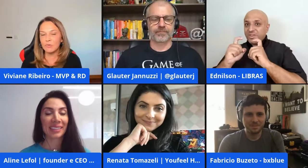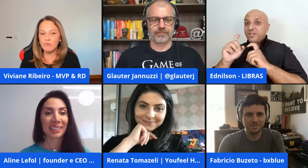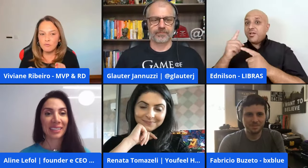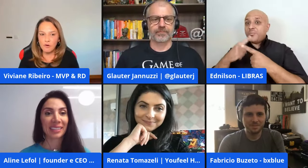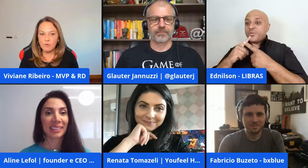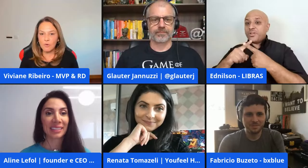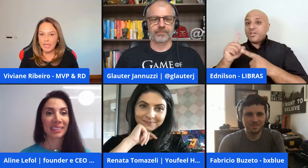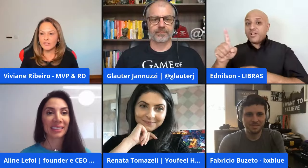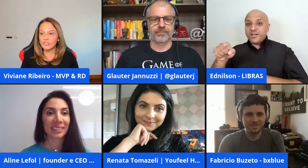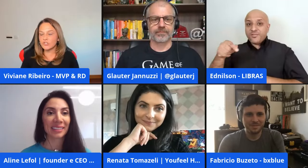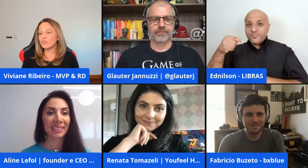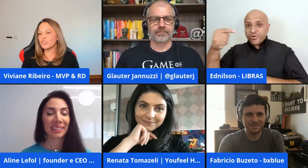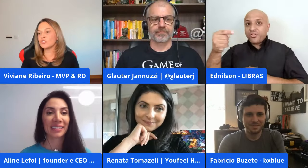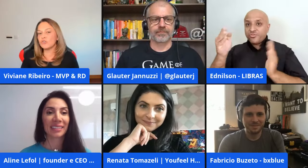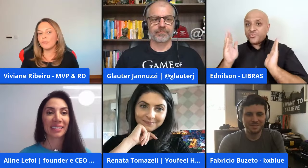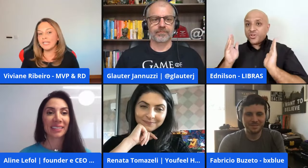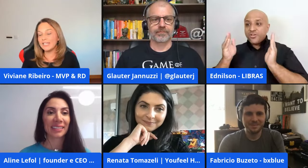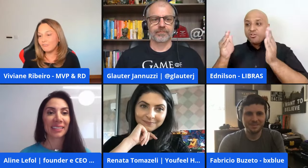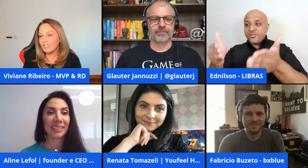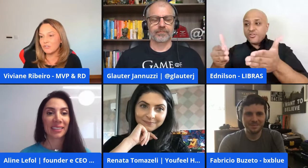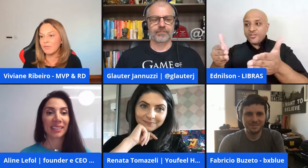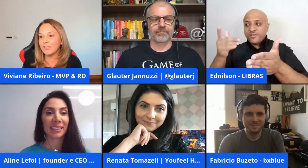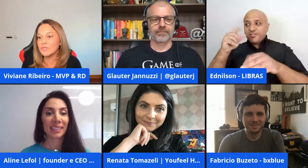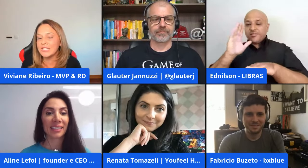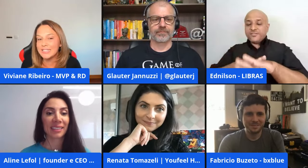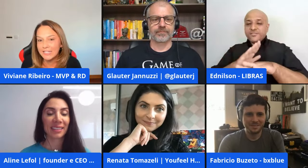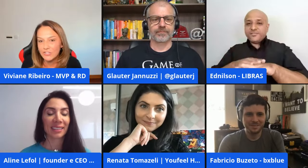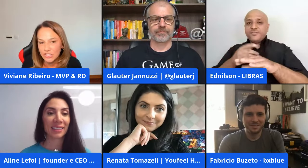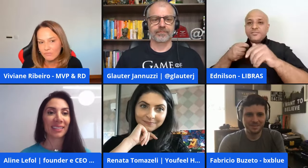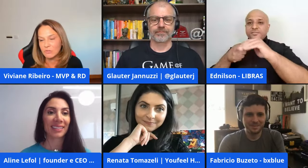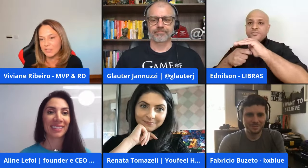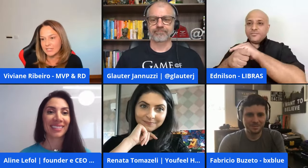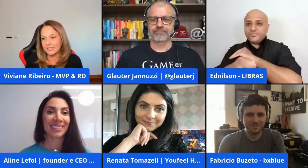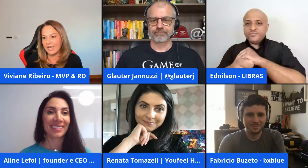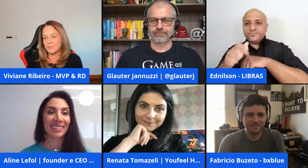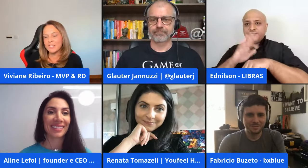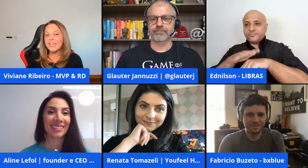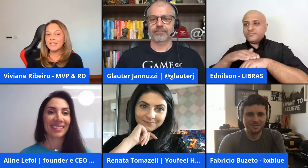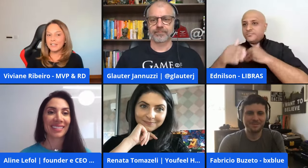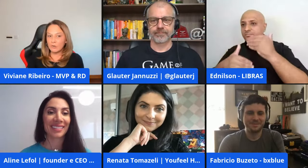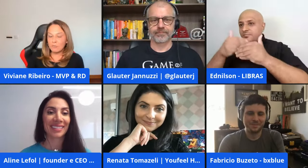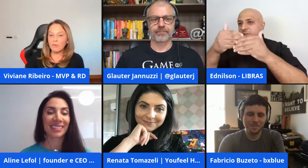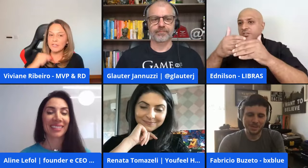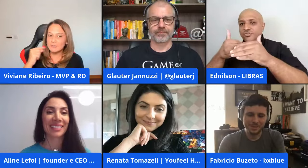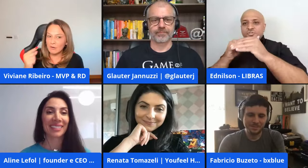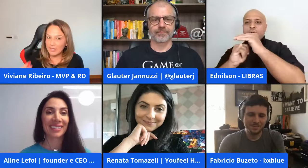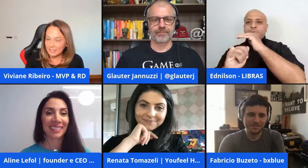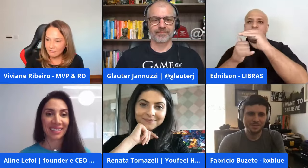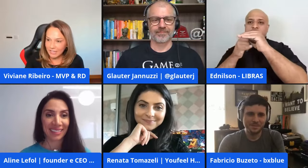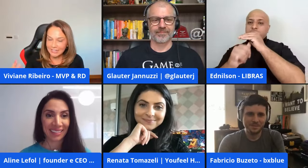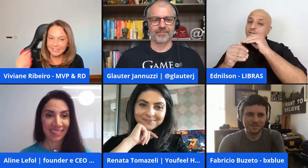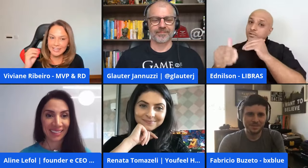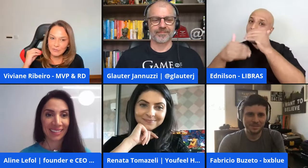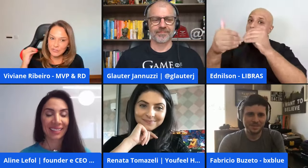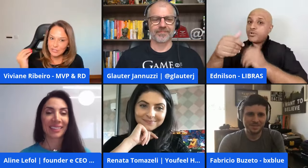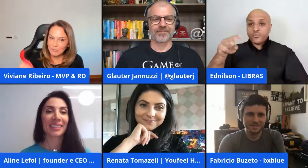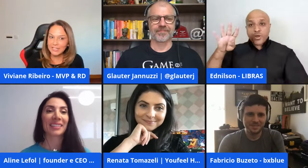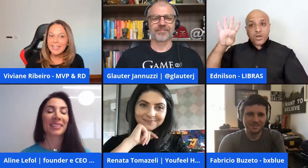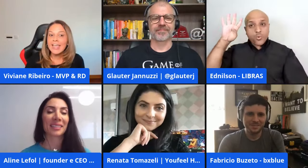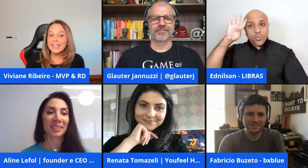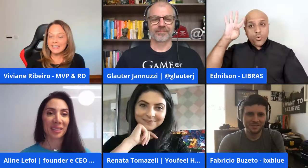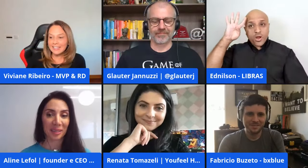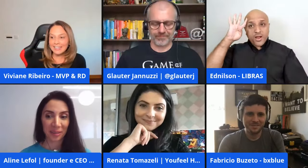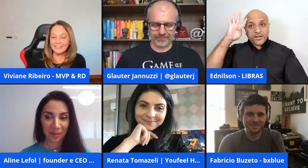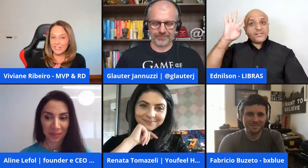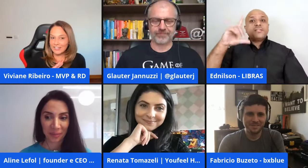sessão o foco é discutir sobre investimentos e incentivos pra startups então próxima quarta-feira tem um